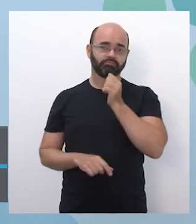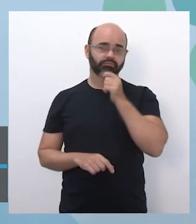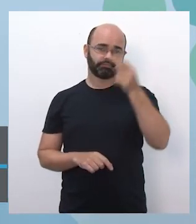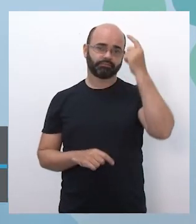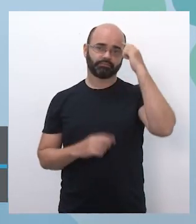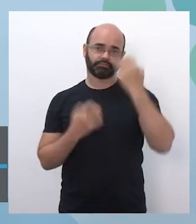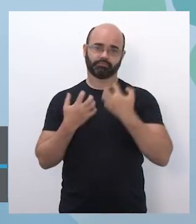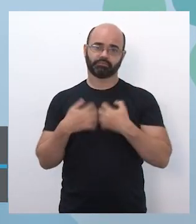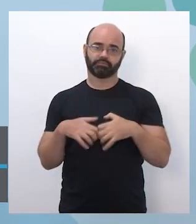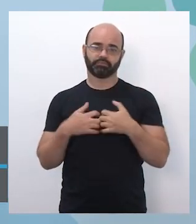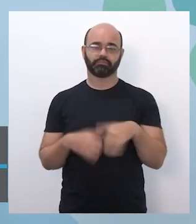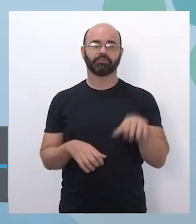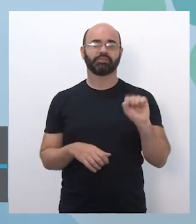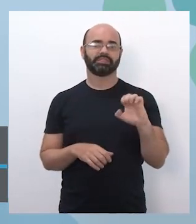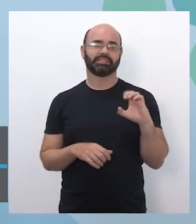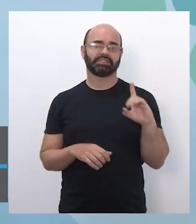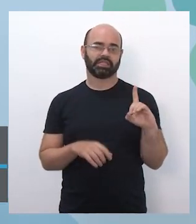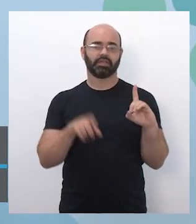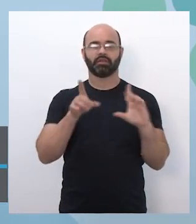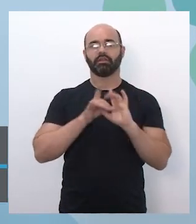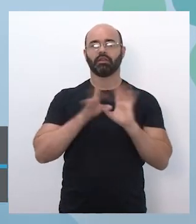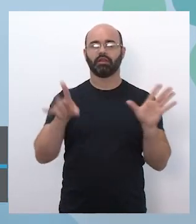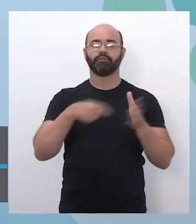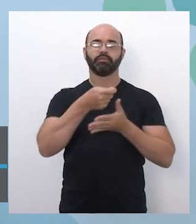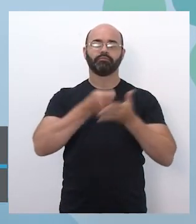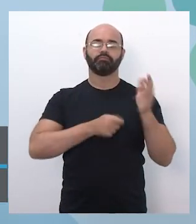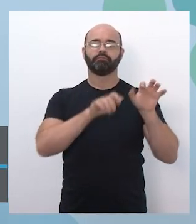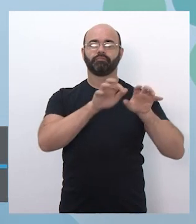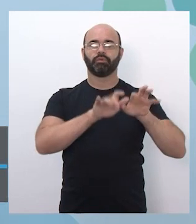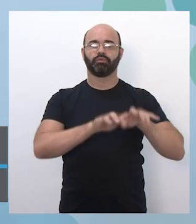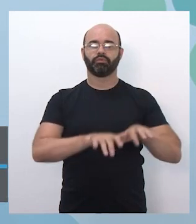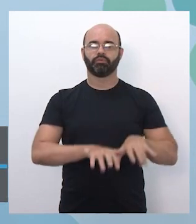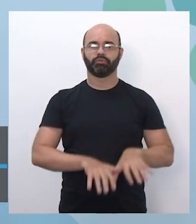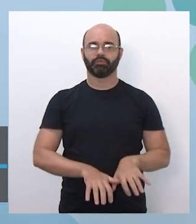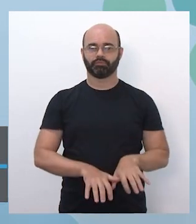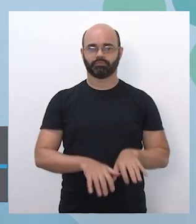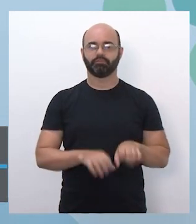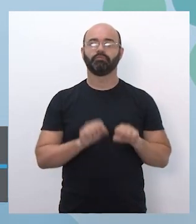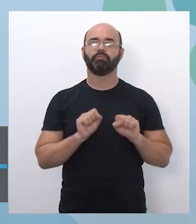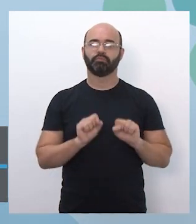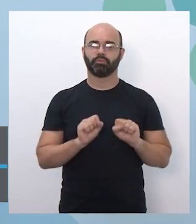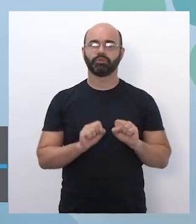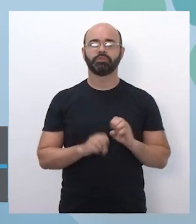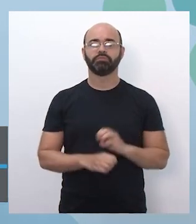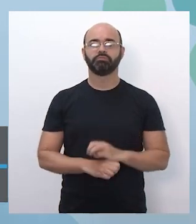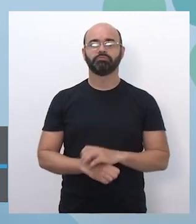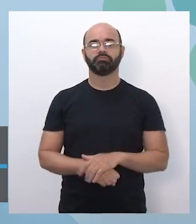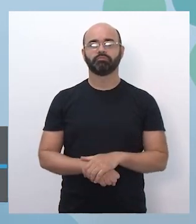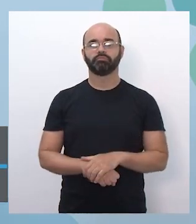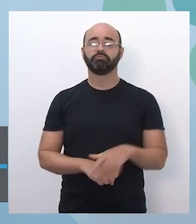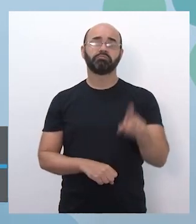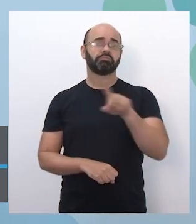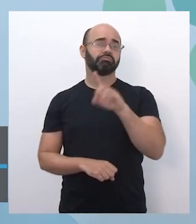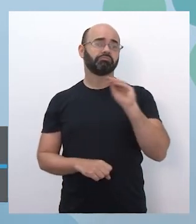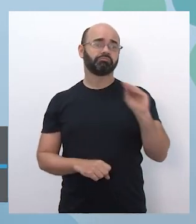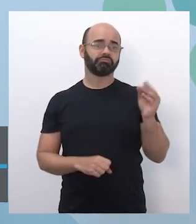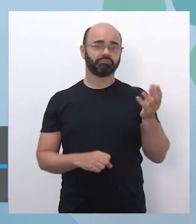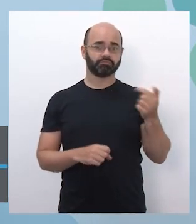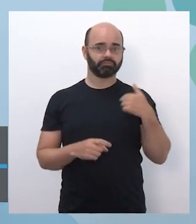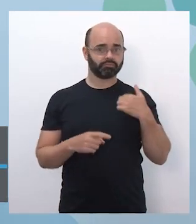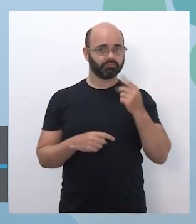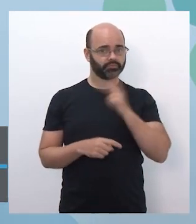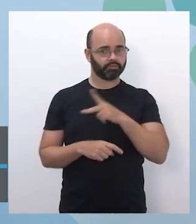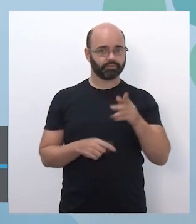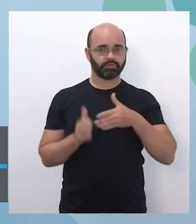Isso tá na sede, né? Você pode preencher esse formulário na sede, indicando se você quer ou não atuar como